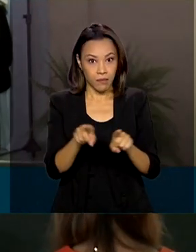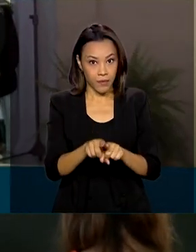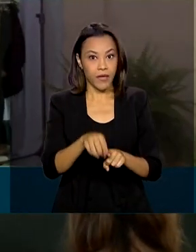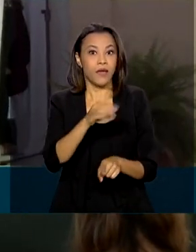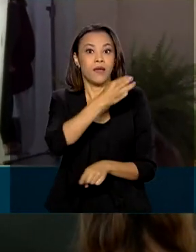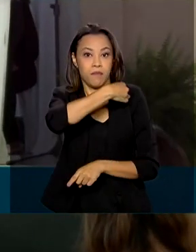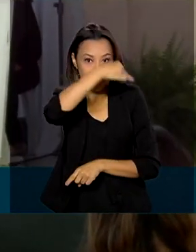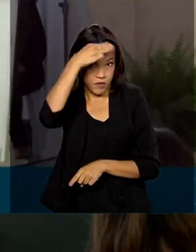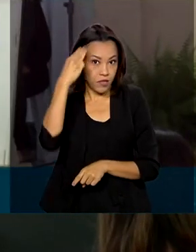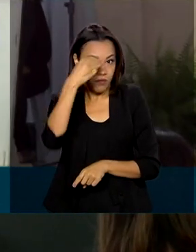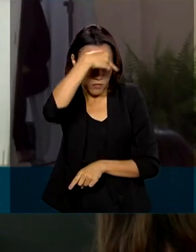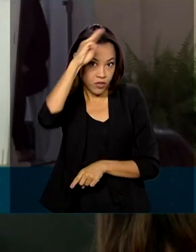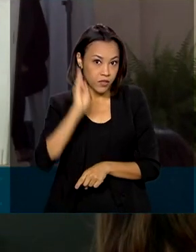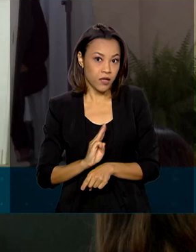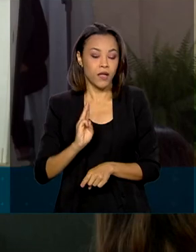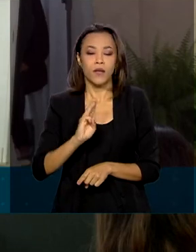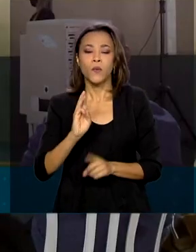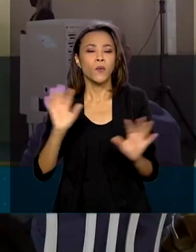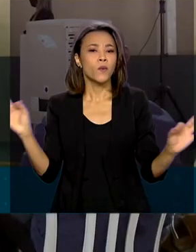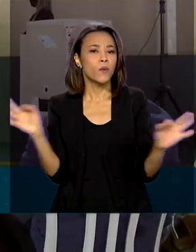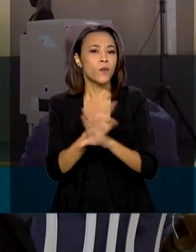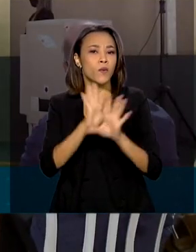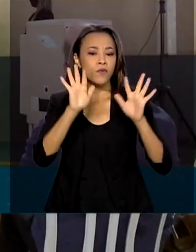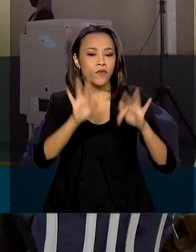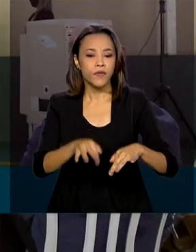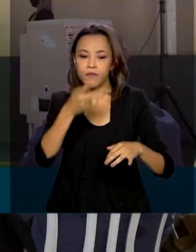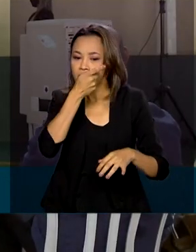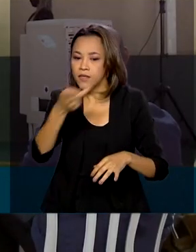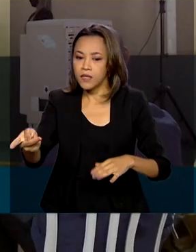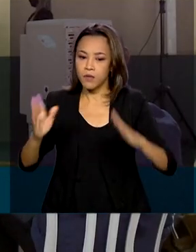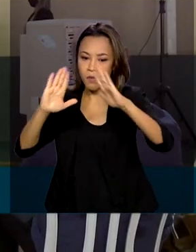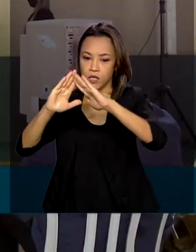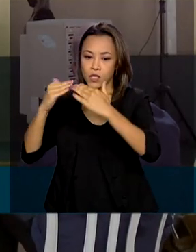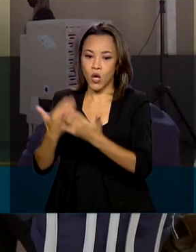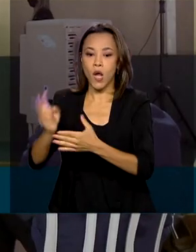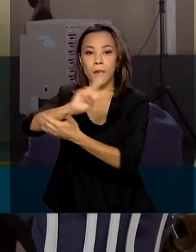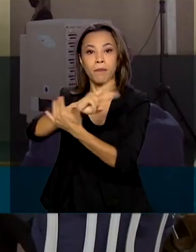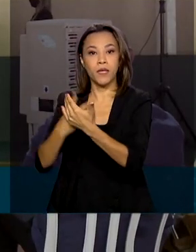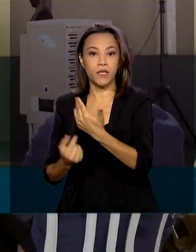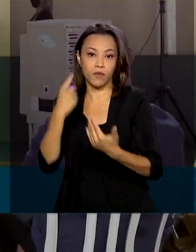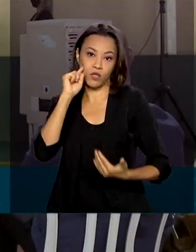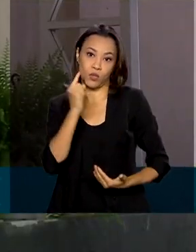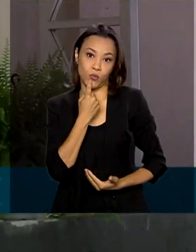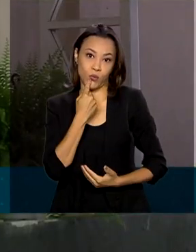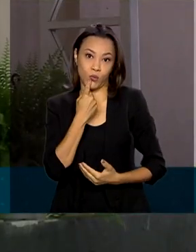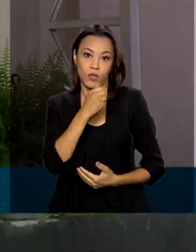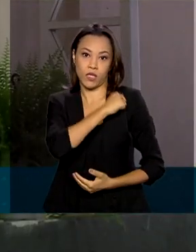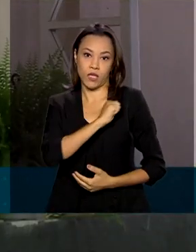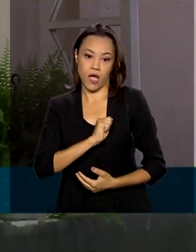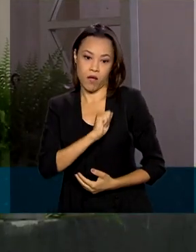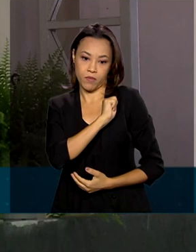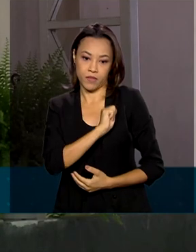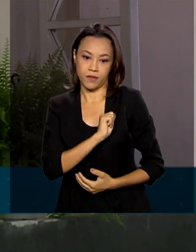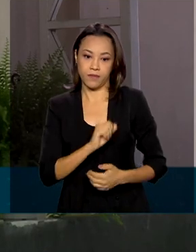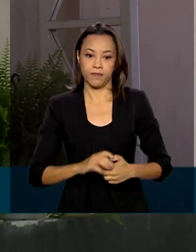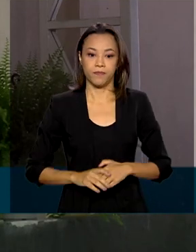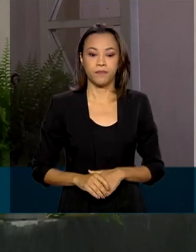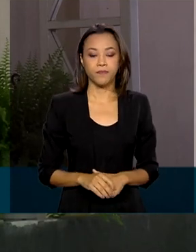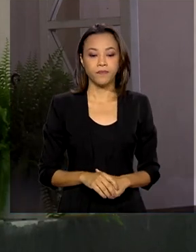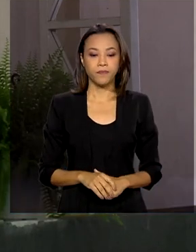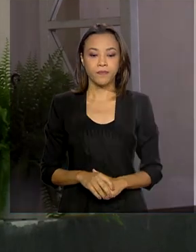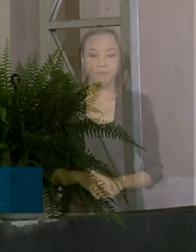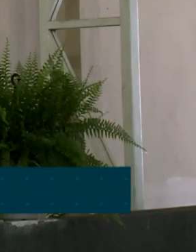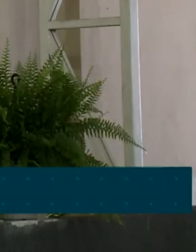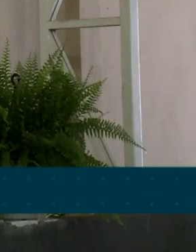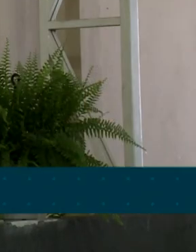da primeira-dama terminou com a visita à escola bilíngue de surdos de Anápolis. Nesses dois anos de governo,